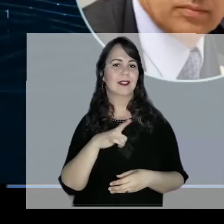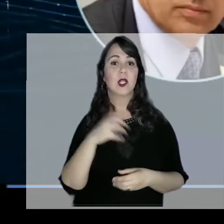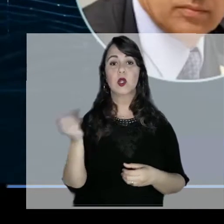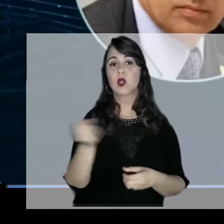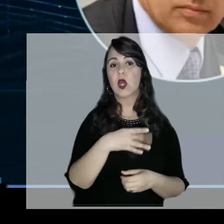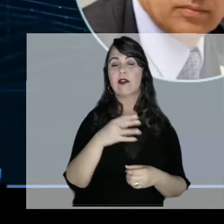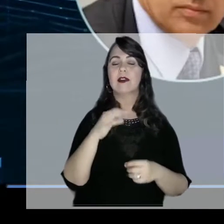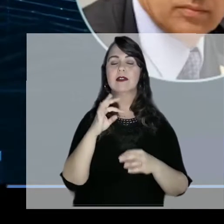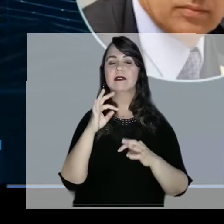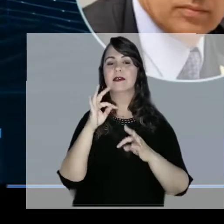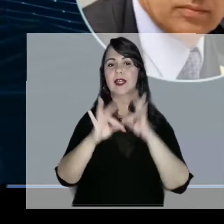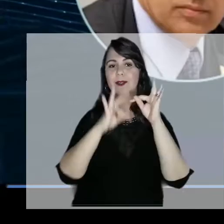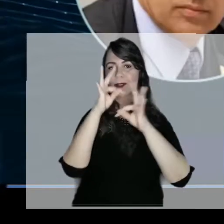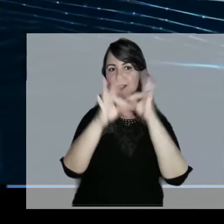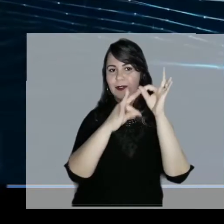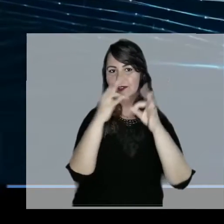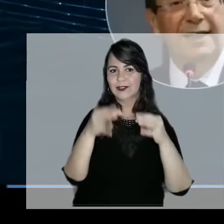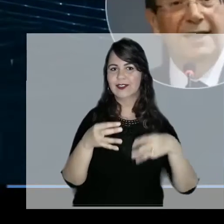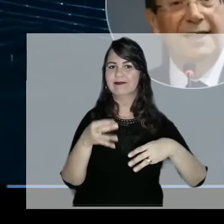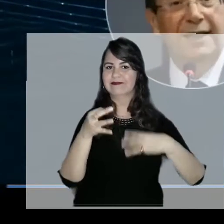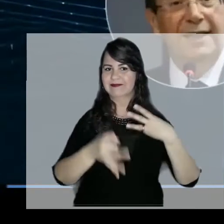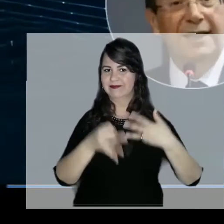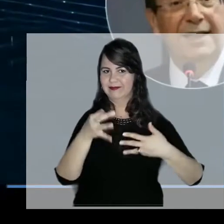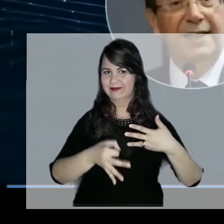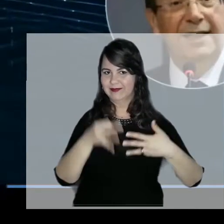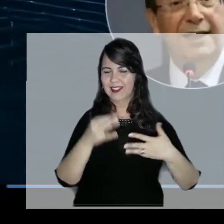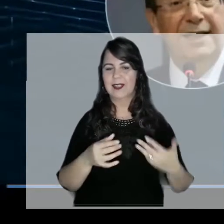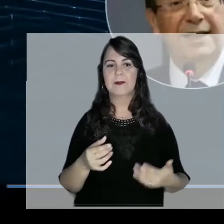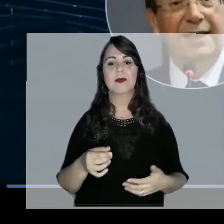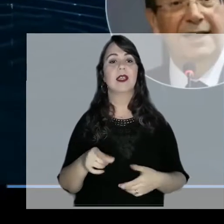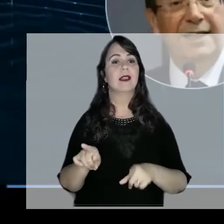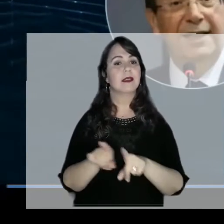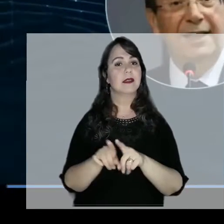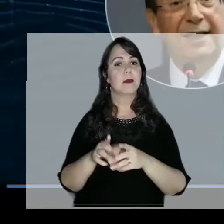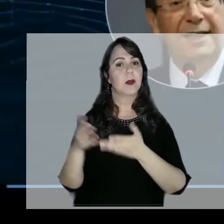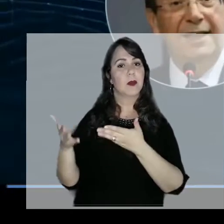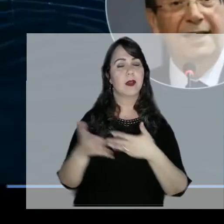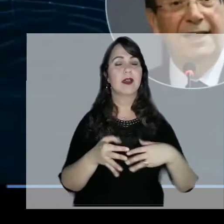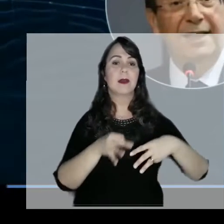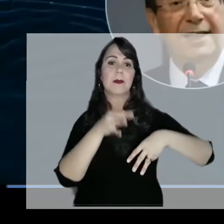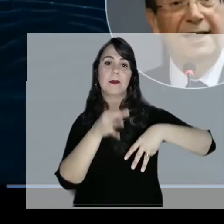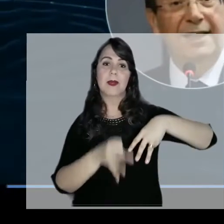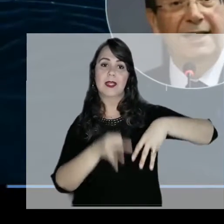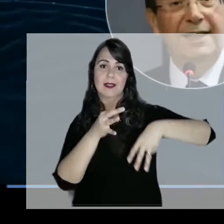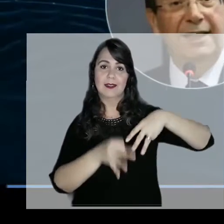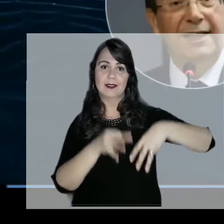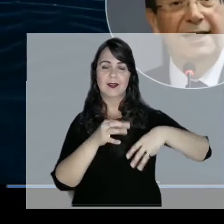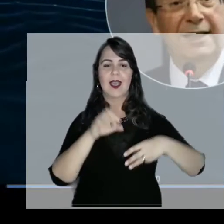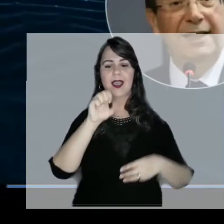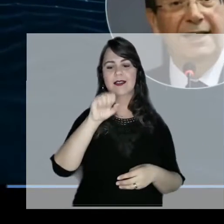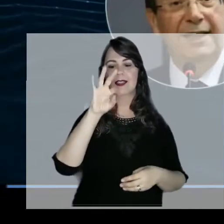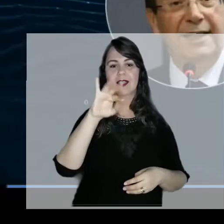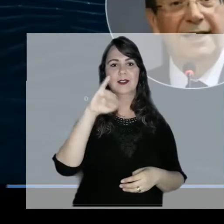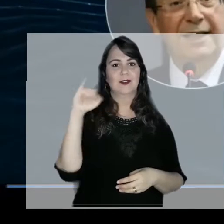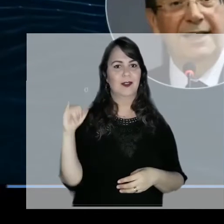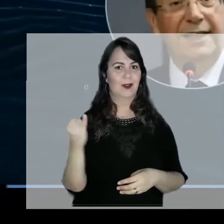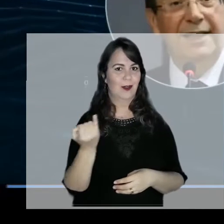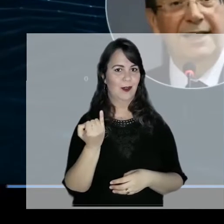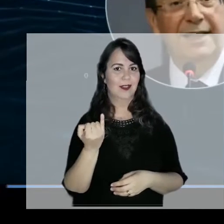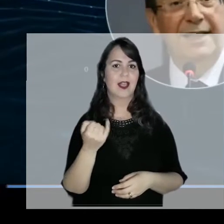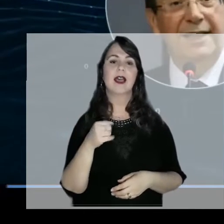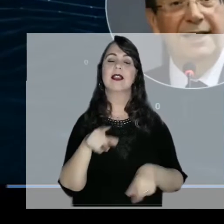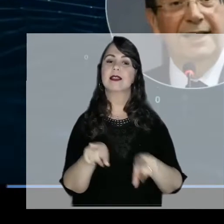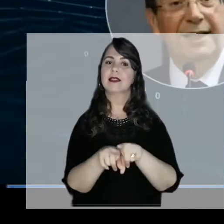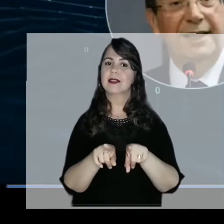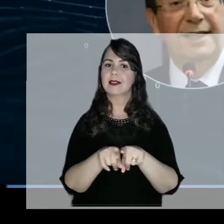e da Inovação no Poder Judiciário. Ricardo Vilas Boas Cueva, Ministro do STJ. E Maria